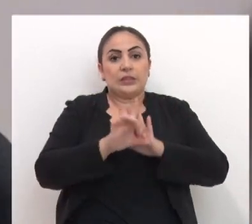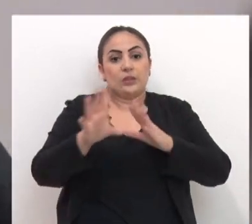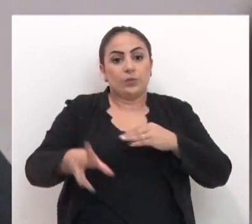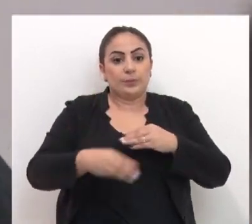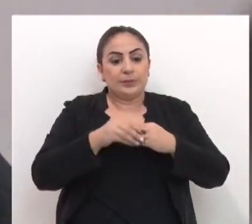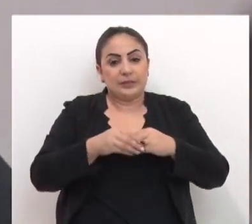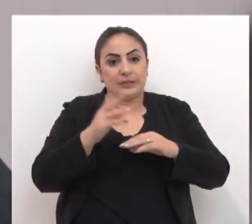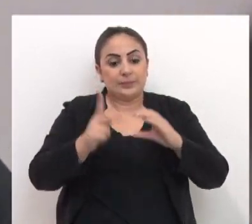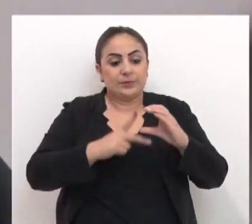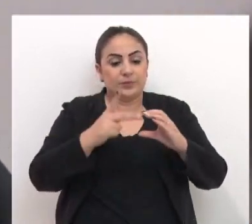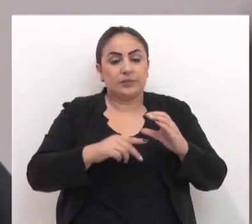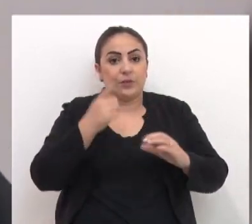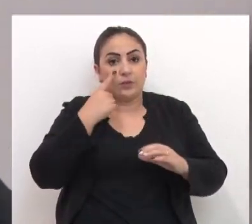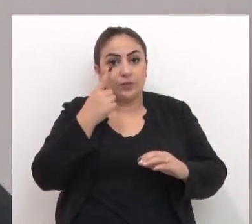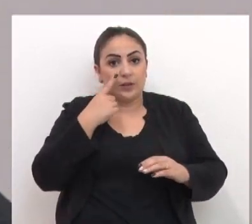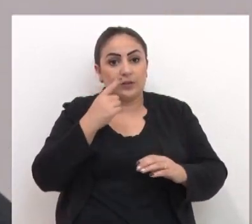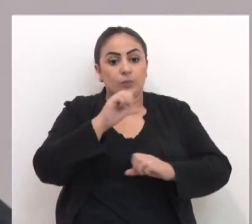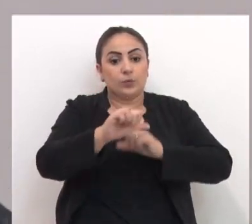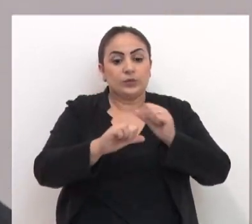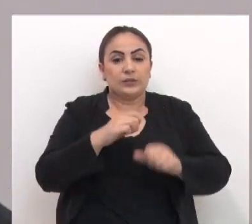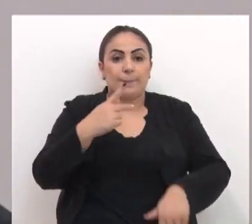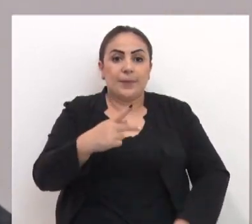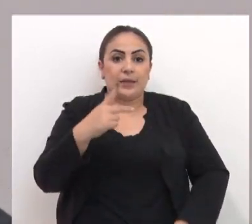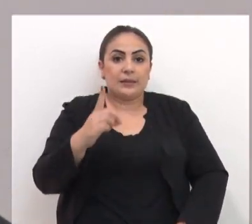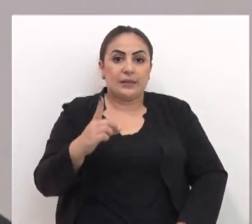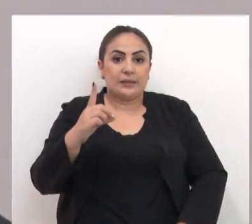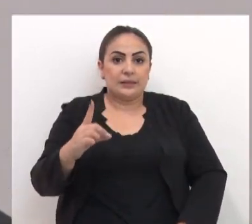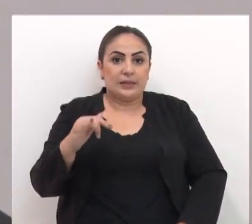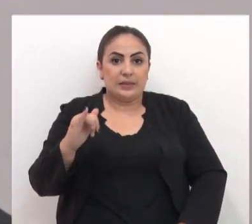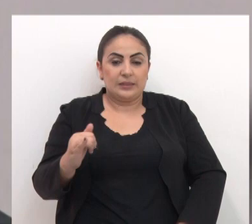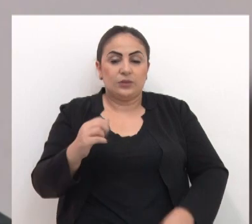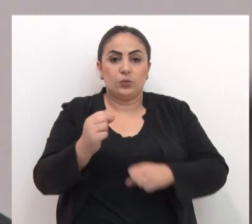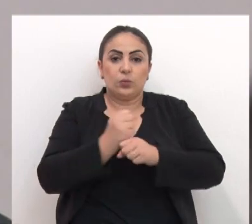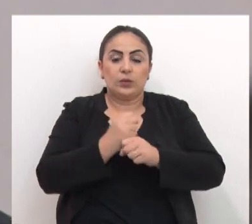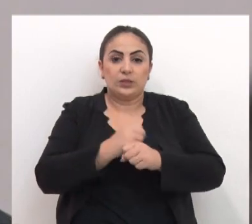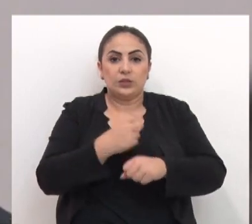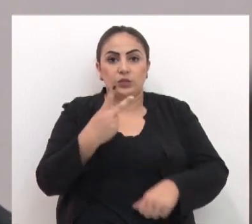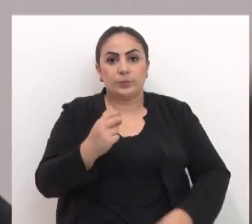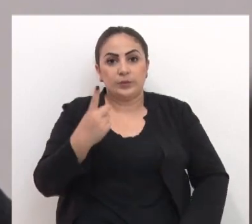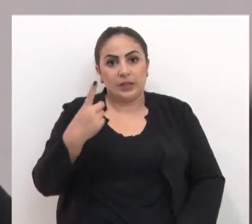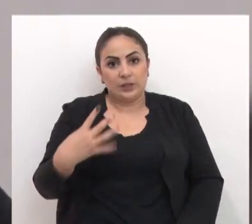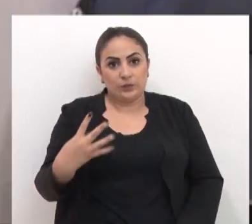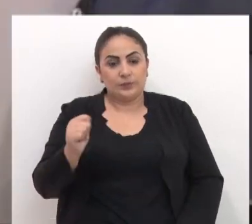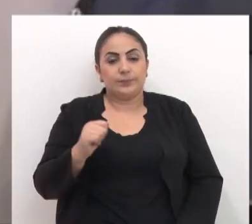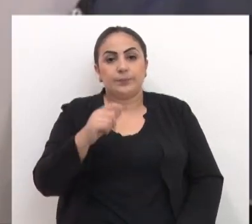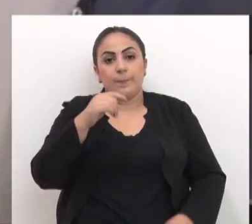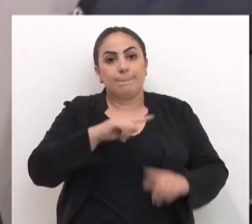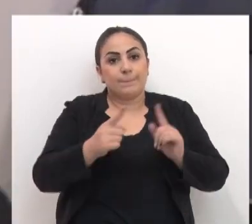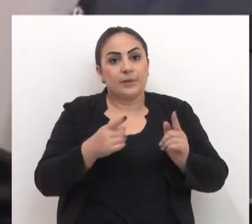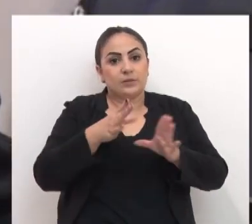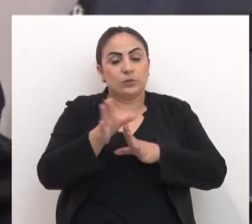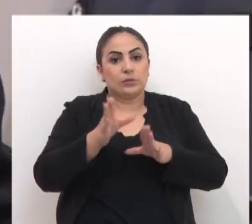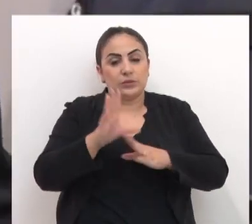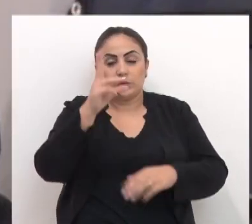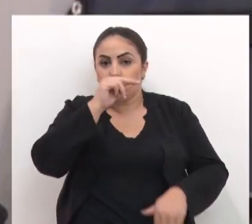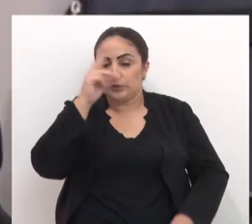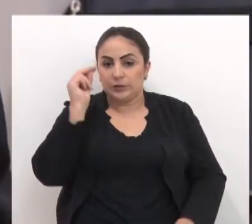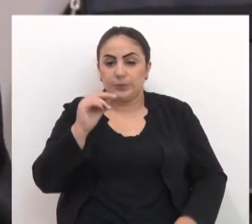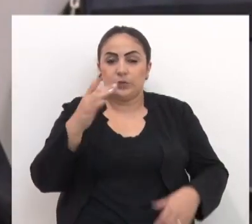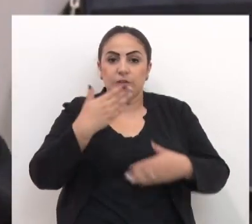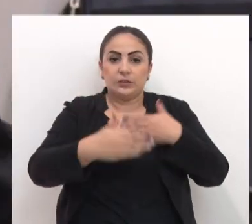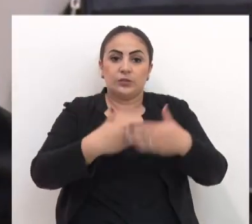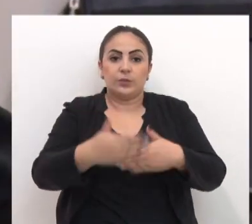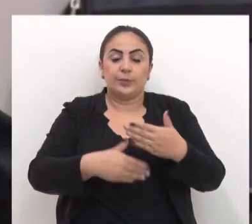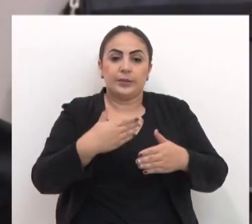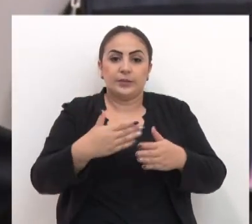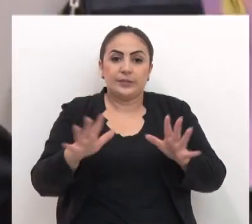lembraram que estão buscando esta alteração no PDDI desde 2014 mas o Conselho Municipal de